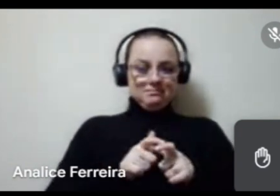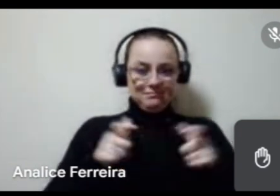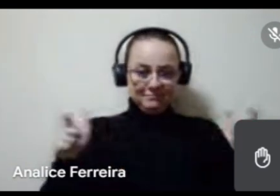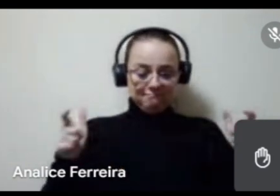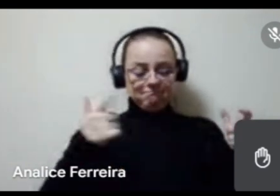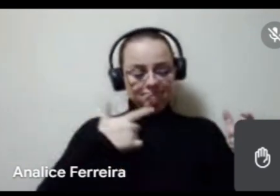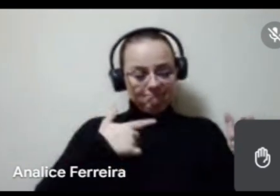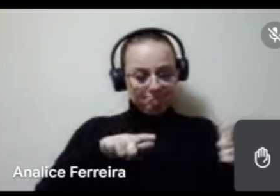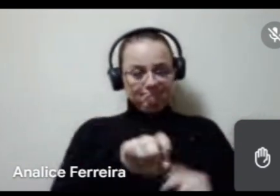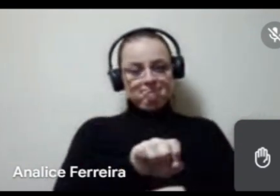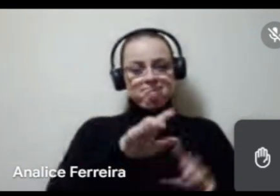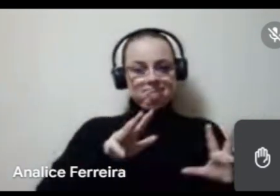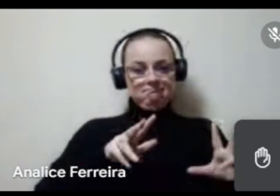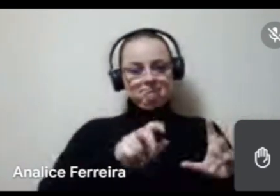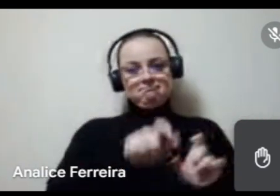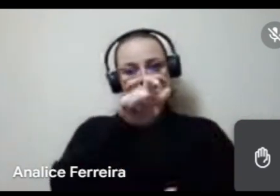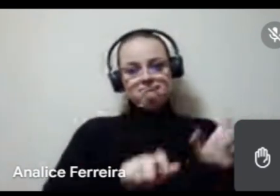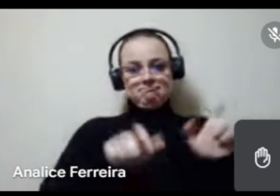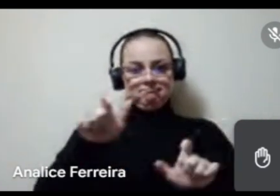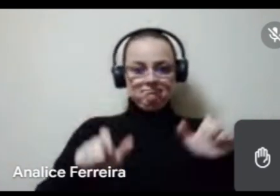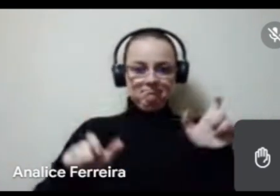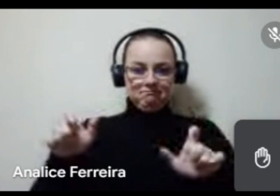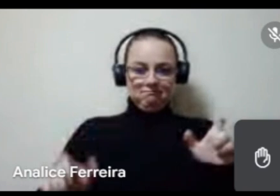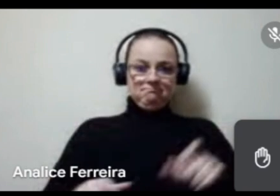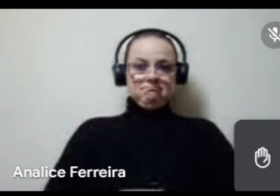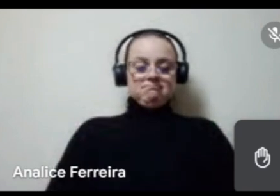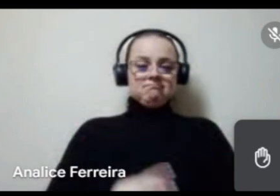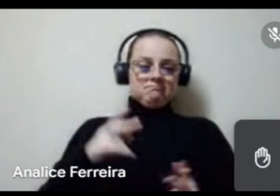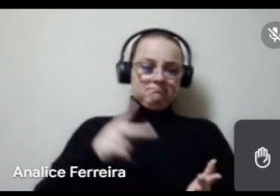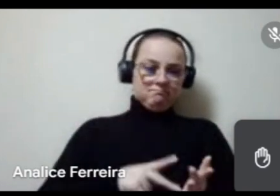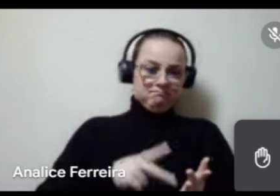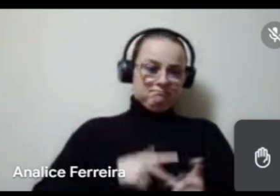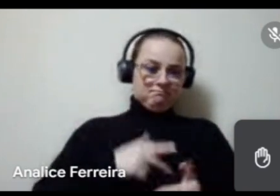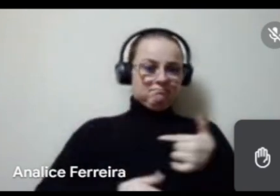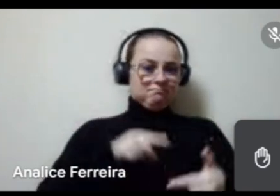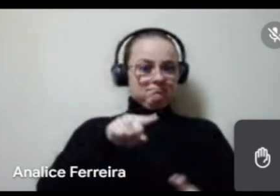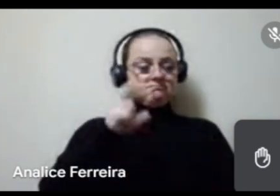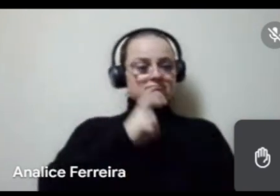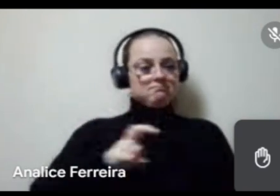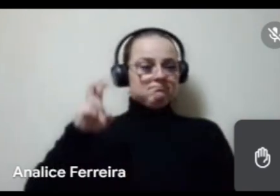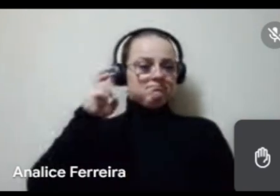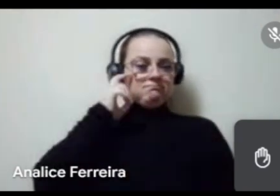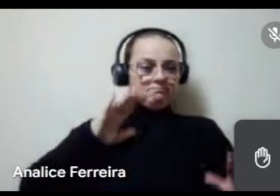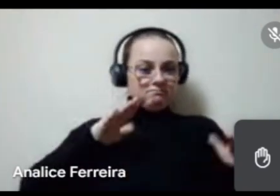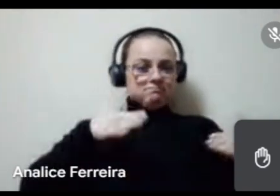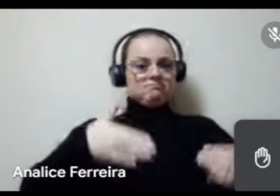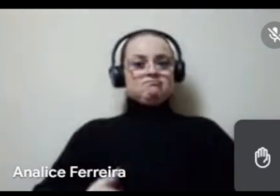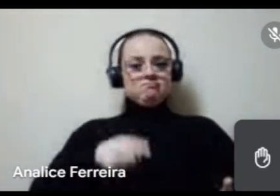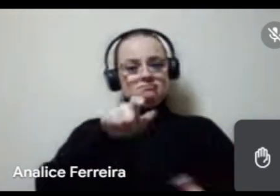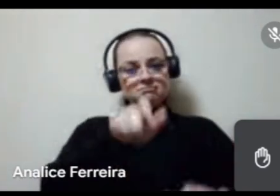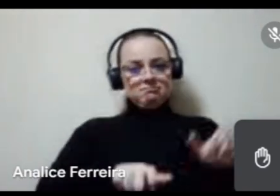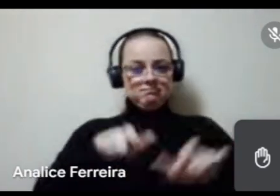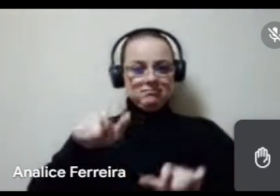contemple realmente as pessoas que realmente trabalham essa cultura, justamente voltado para as pessoas,